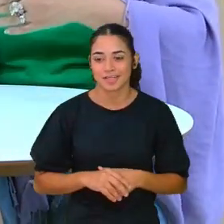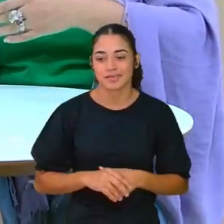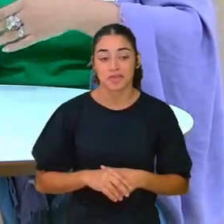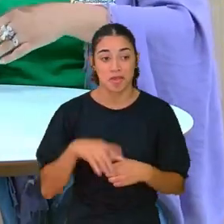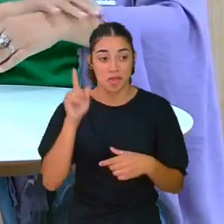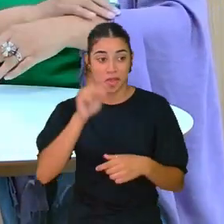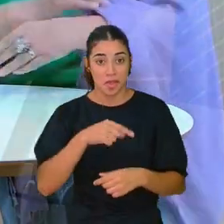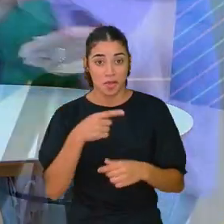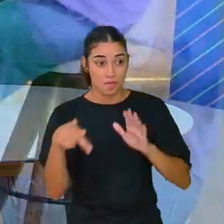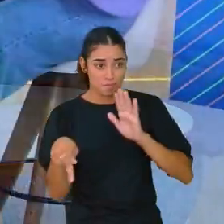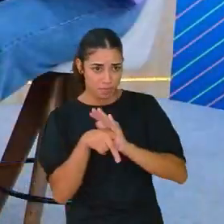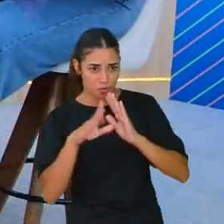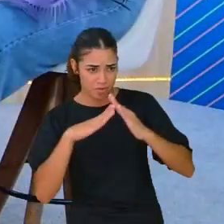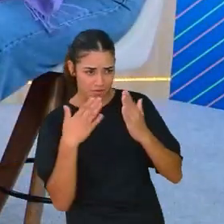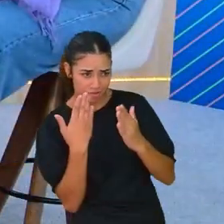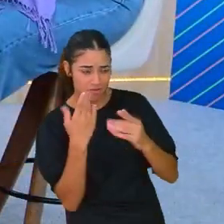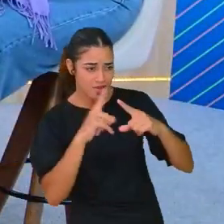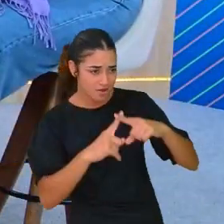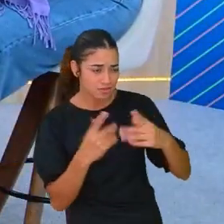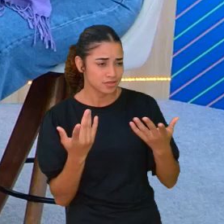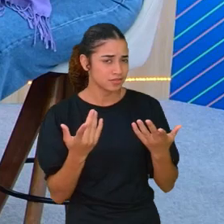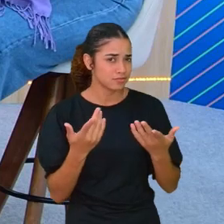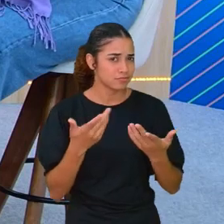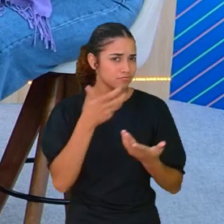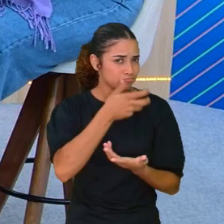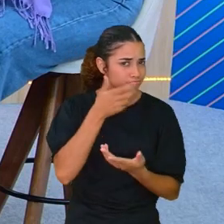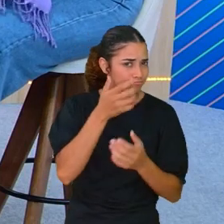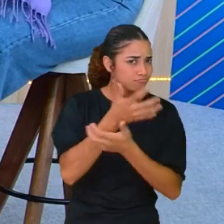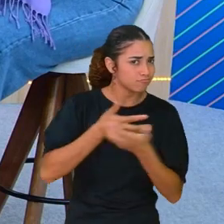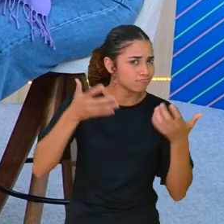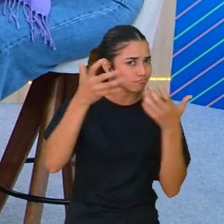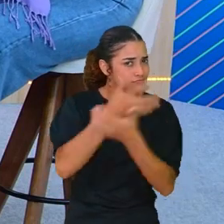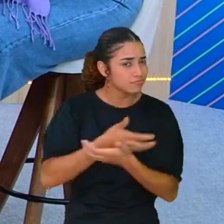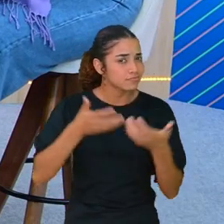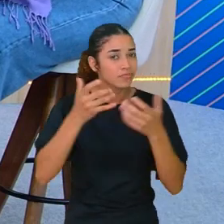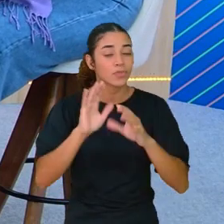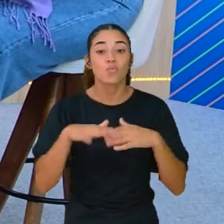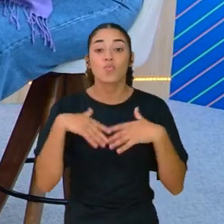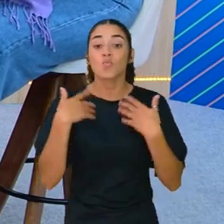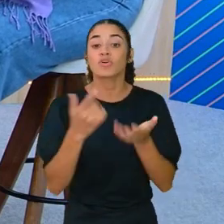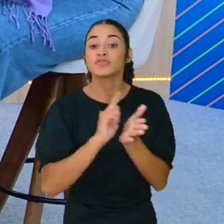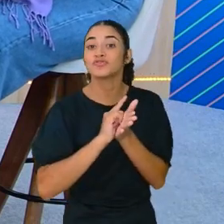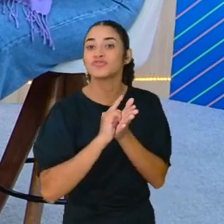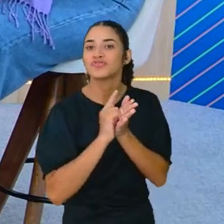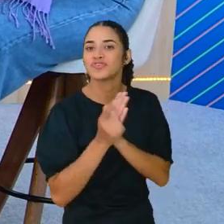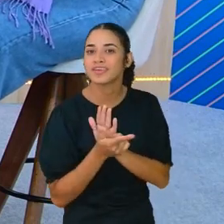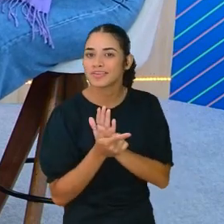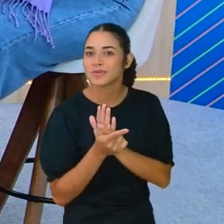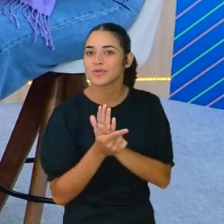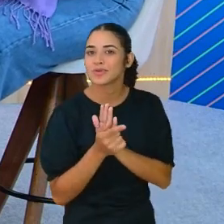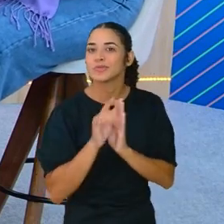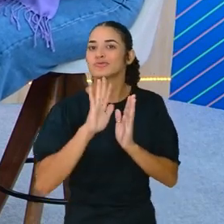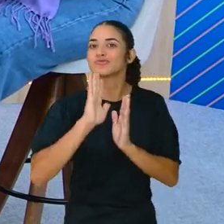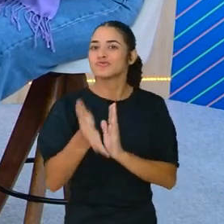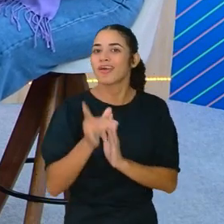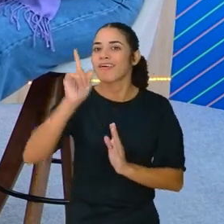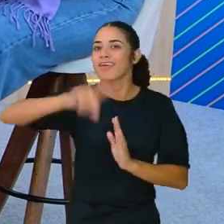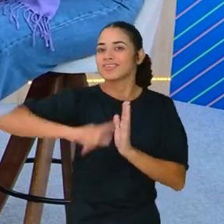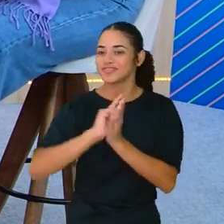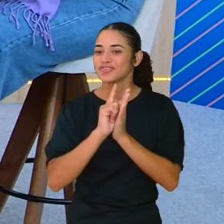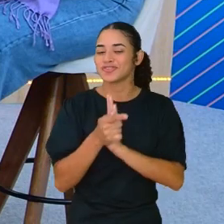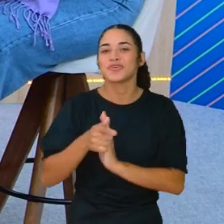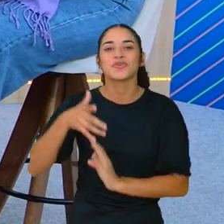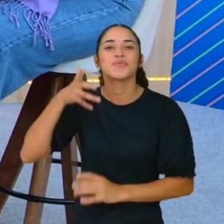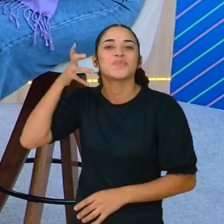igreja, não é alguma... Então, se é o hino da igreja, qual é o gênero aí a gente já entra o quê? Em gênero